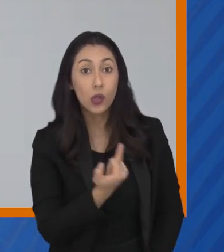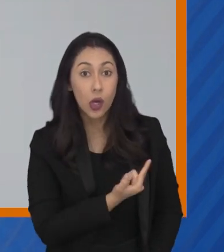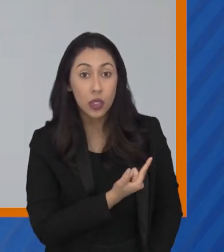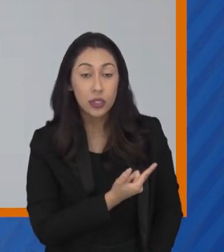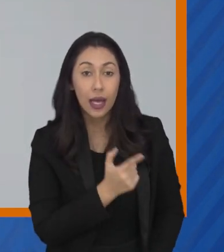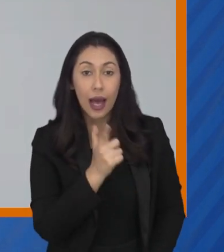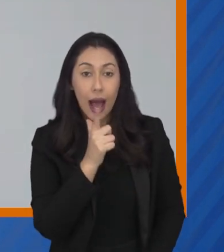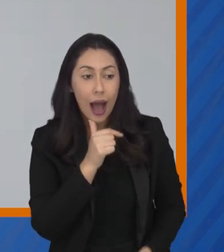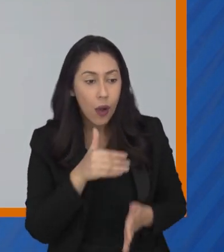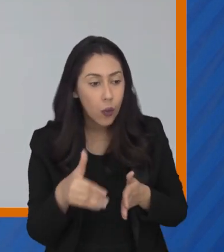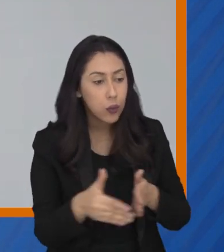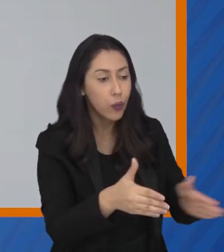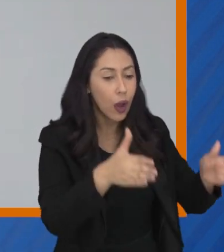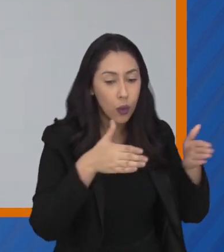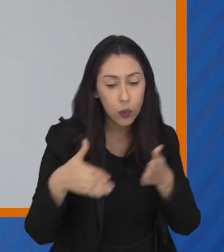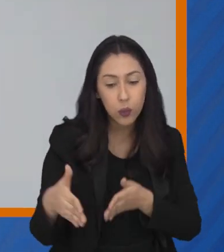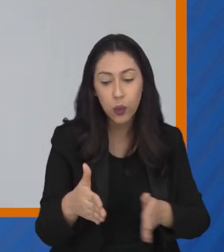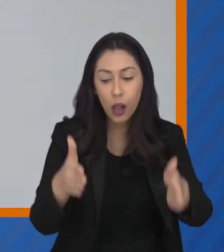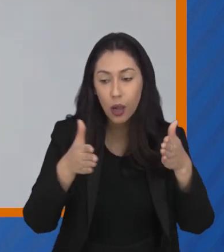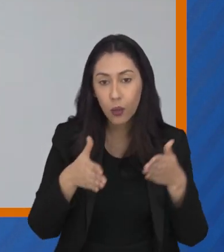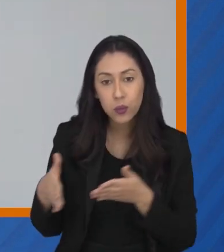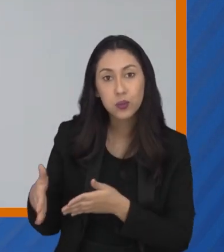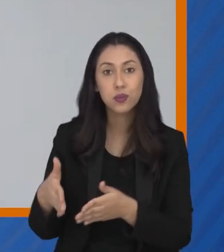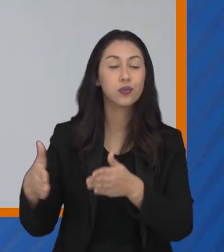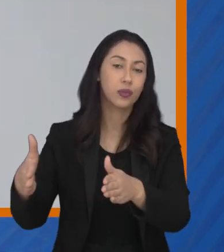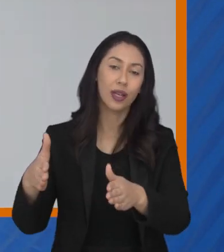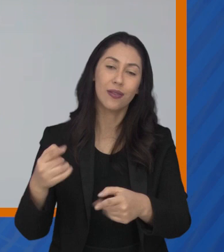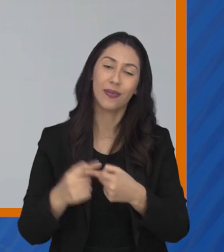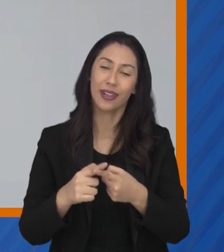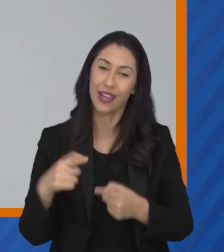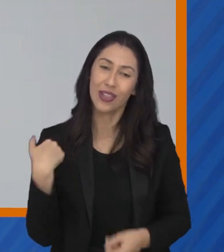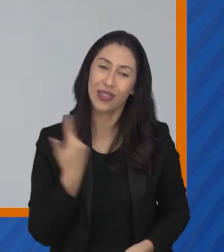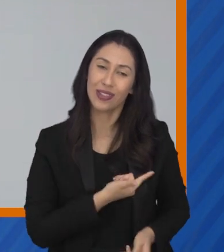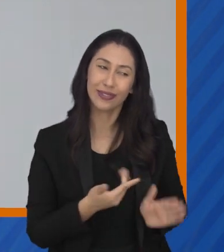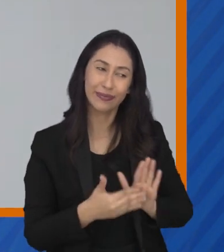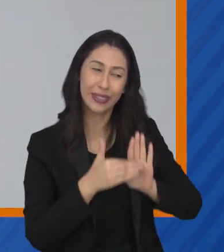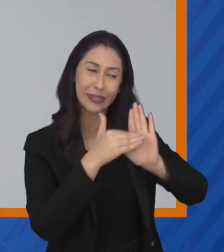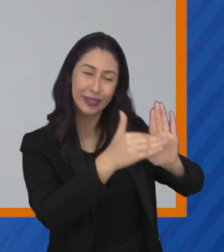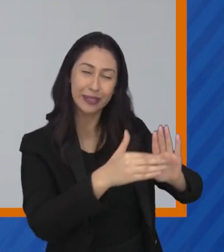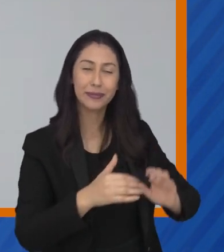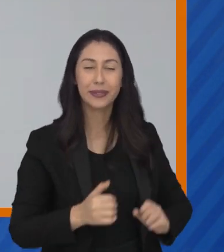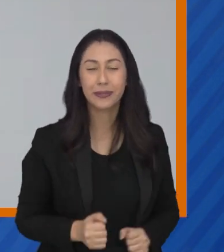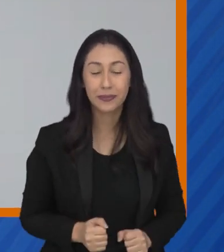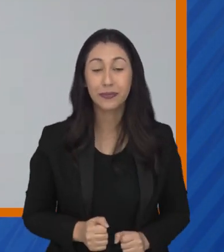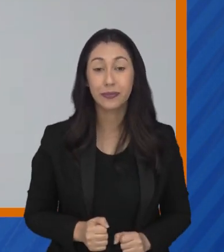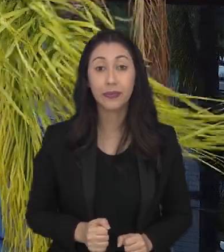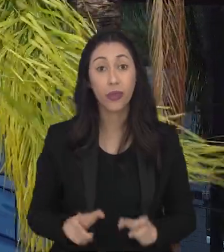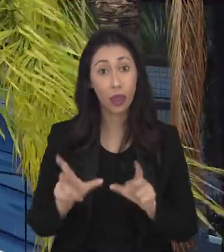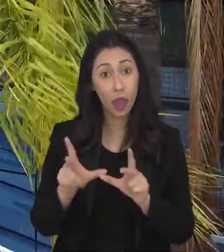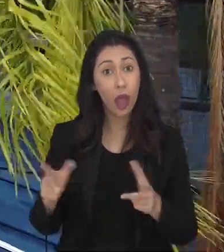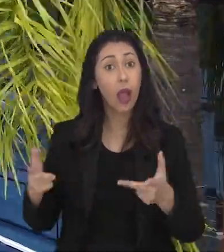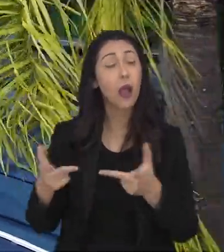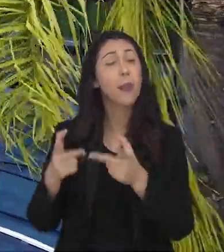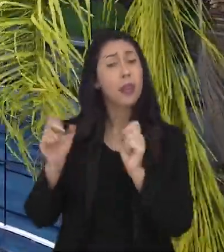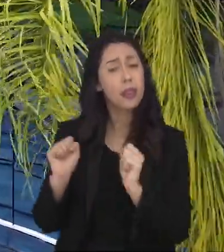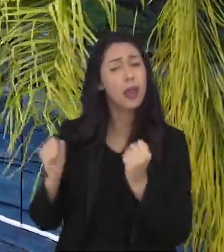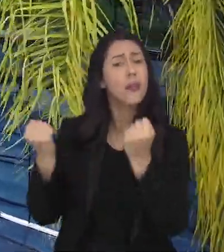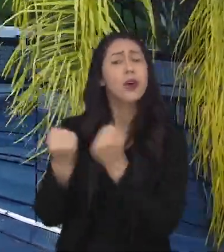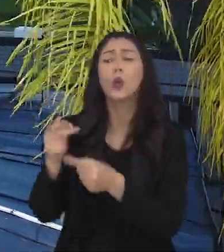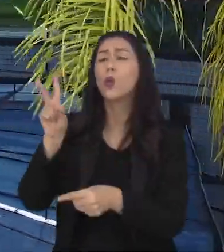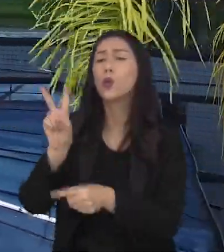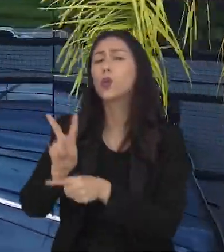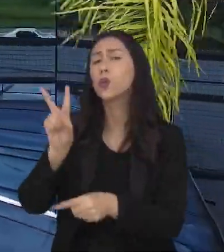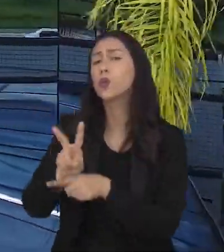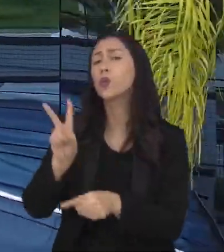faz essa transposição e nem está na nossa bacia, mas é a nossa bacia que dá água lá para São Paulo. A Câmara defende a